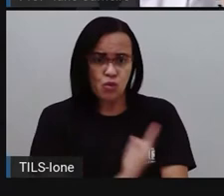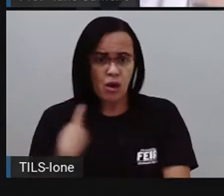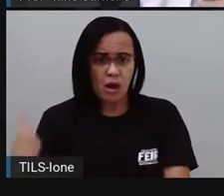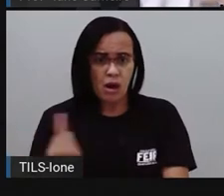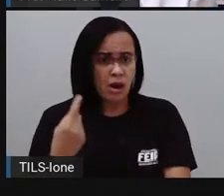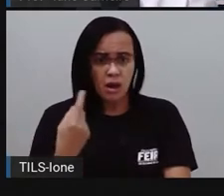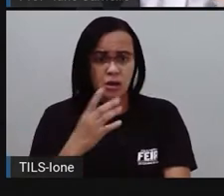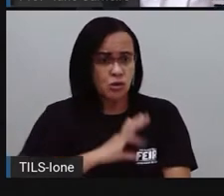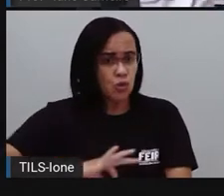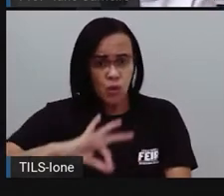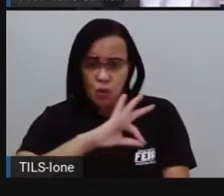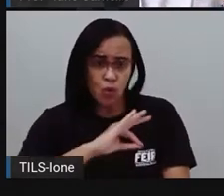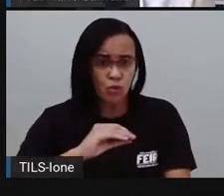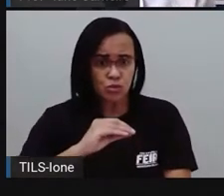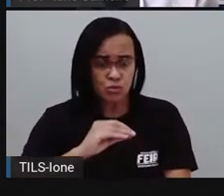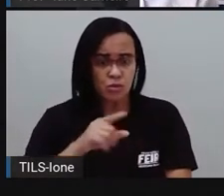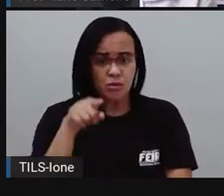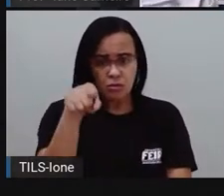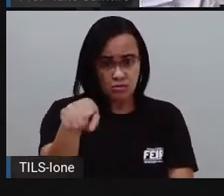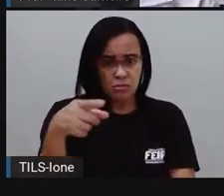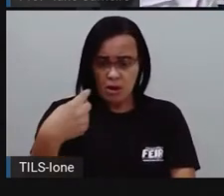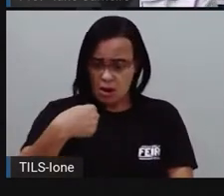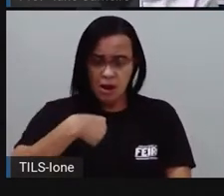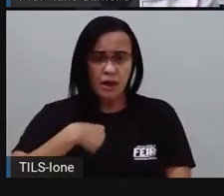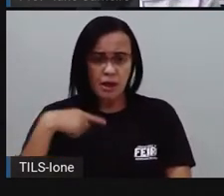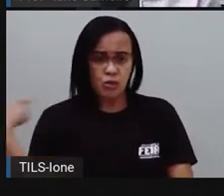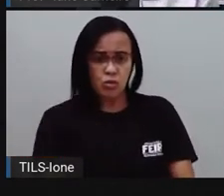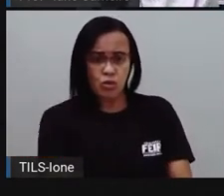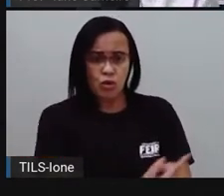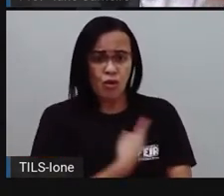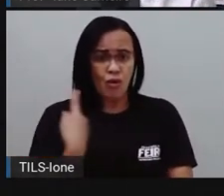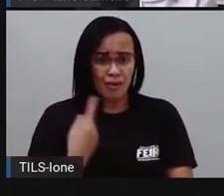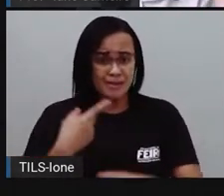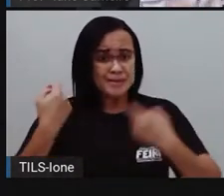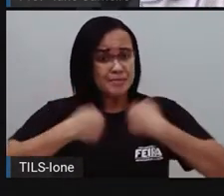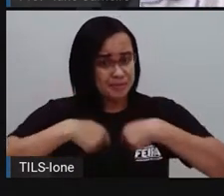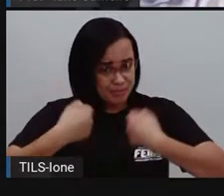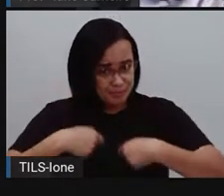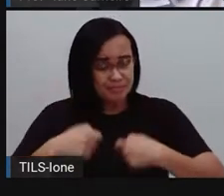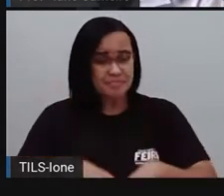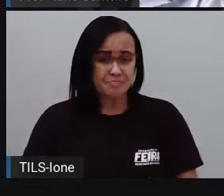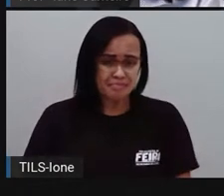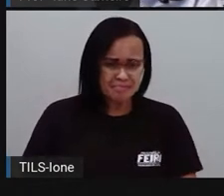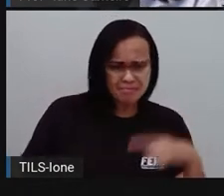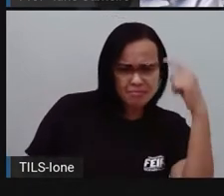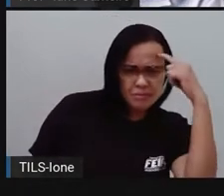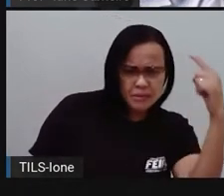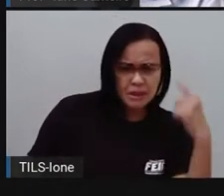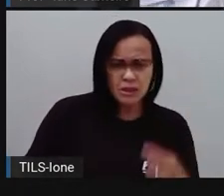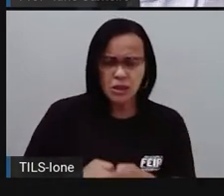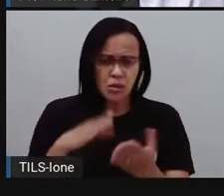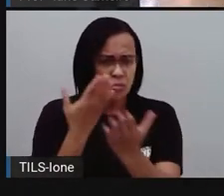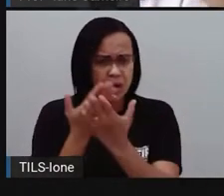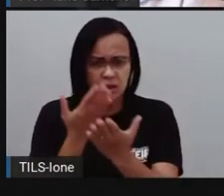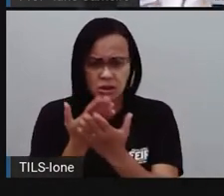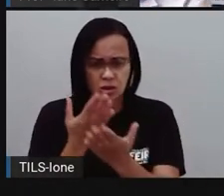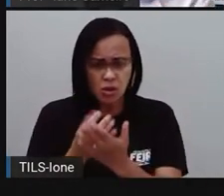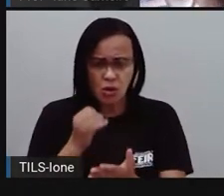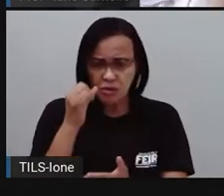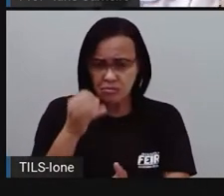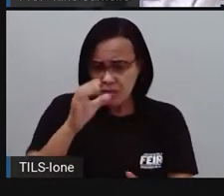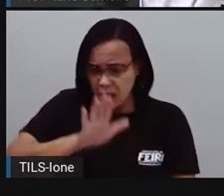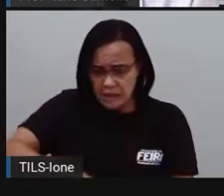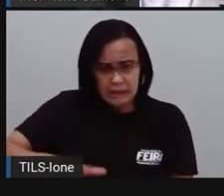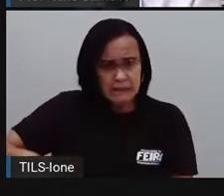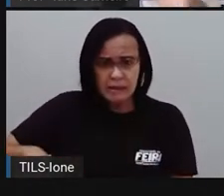real, somos nós, você, eu, né? Imaginem uma escola em que uma criança não consiga entrar para assistir aula, em que uma criança não